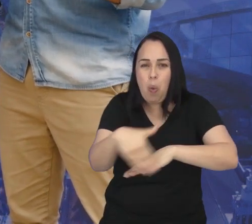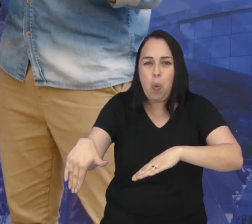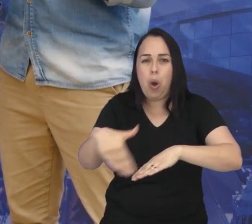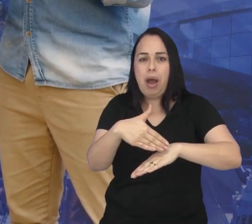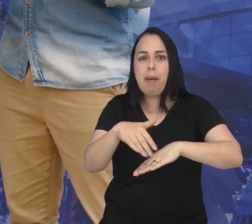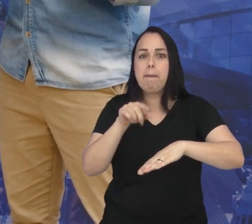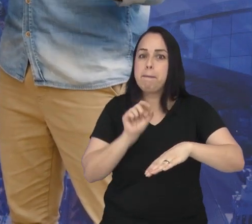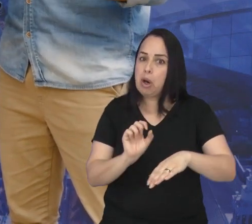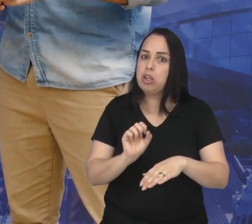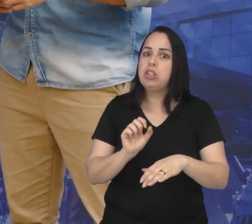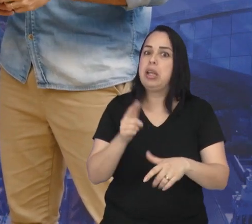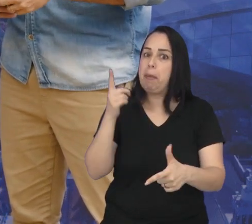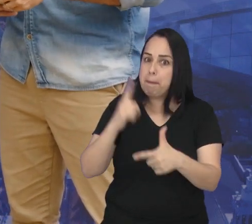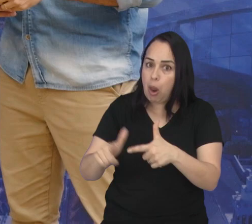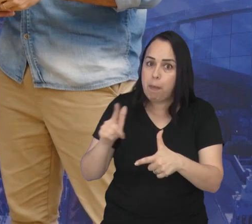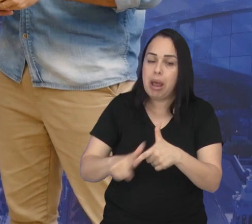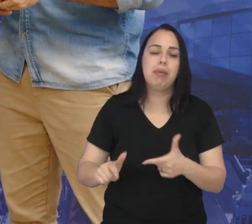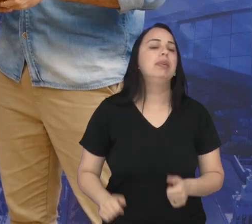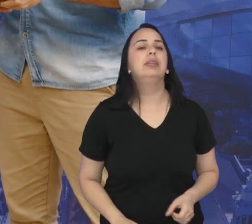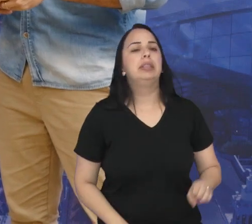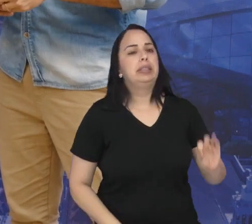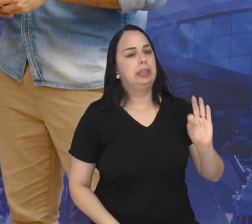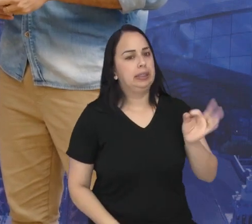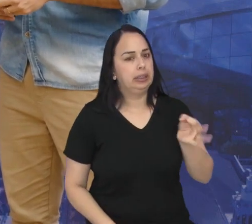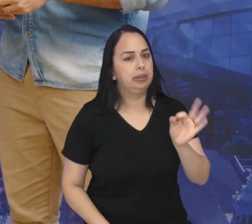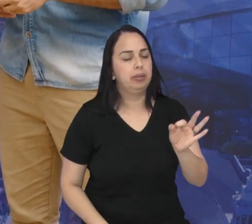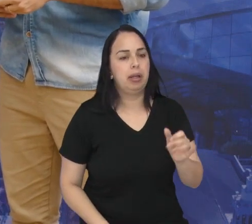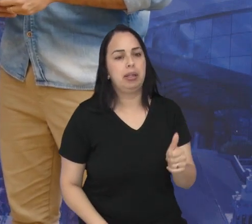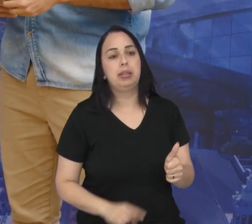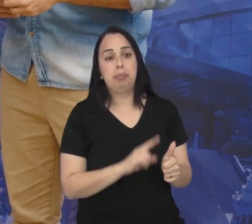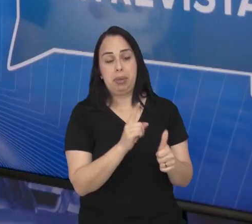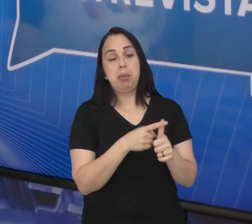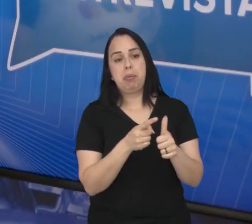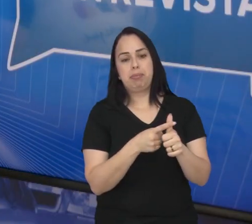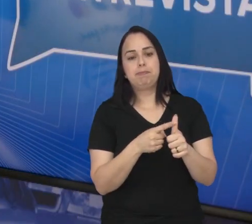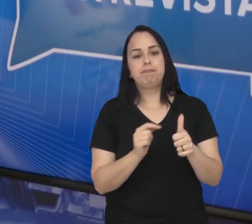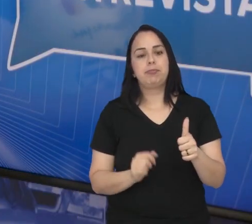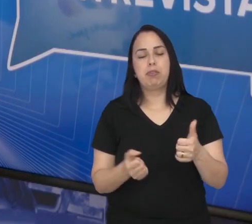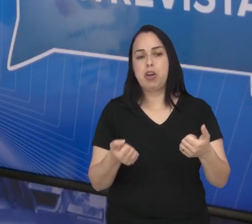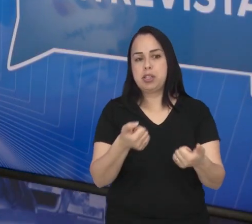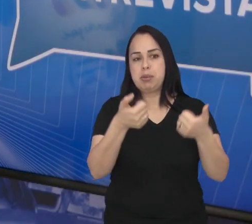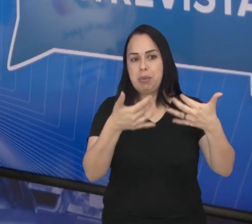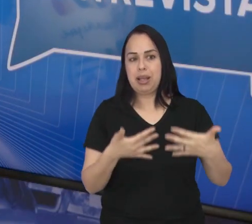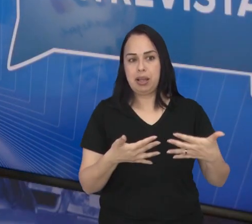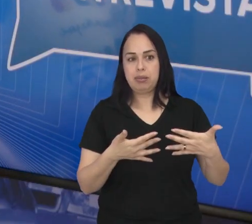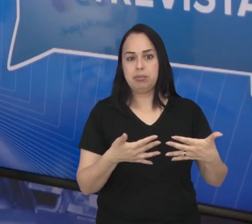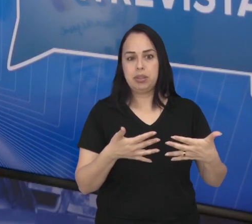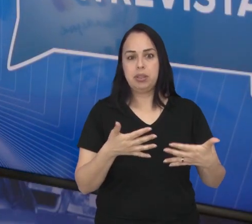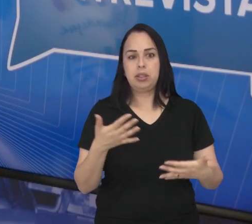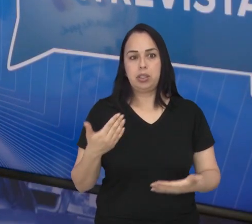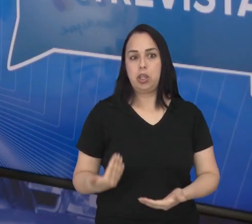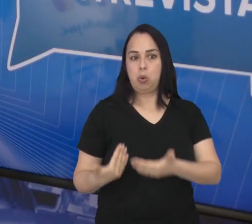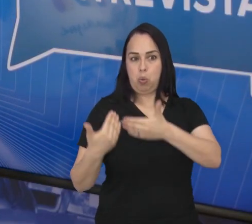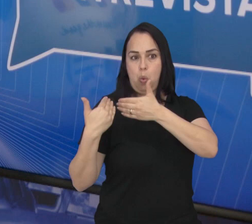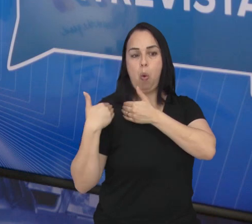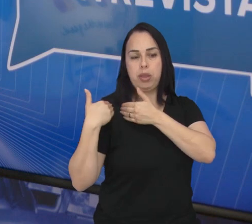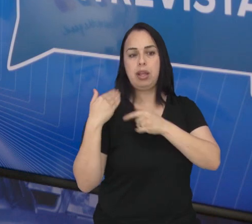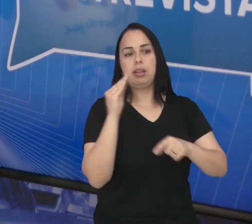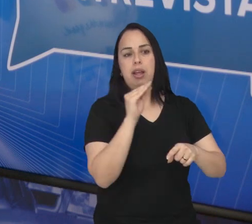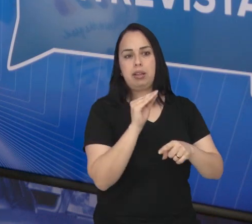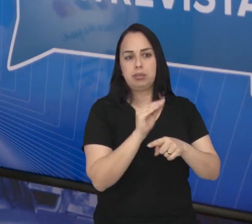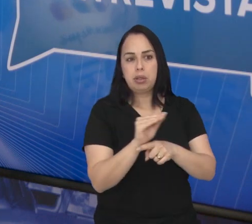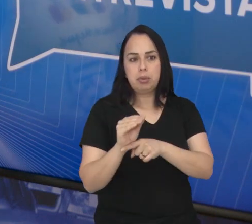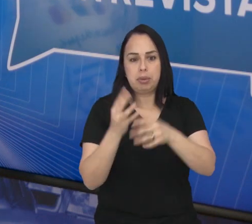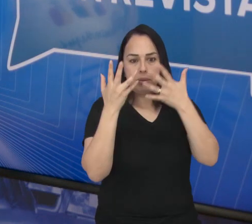cuidados, podem causar muitos problemas. Sim, sem dúvida. Em primeiro momento, eu vou falar, enquanto divisão de bem-estar animal,